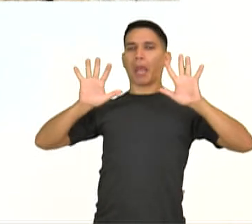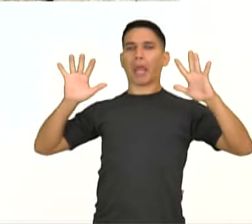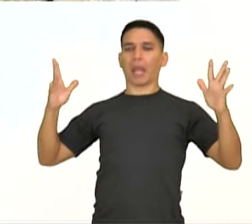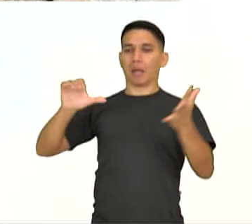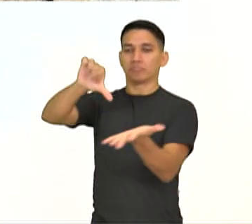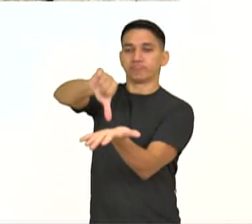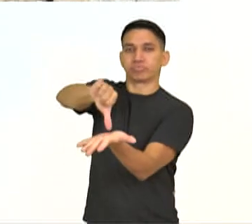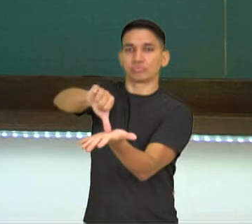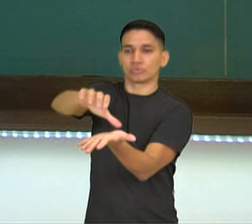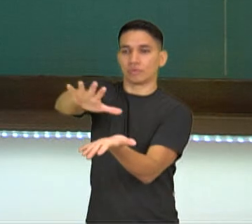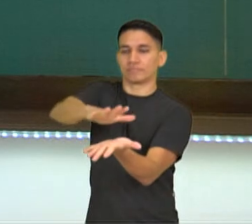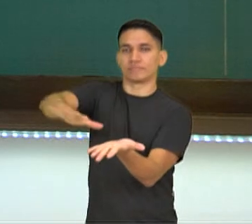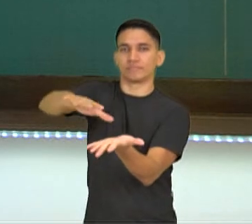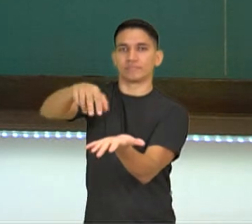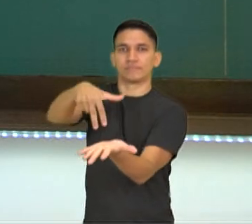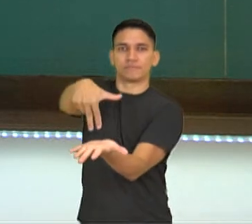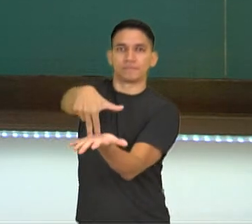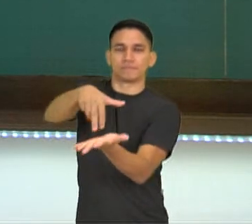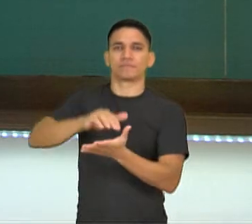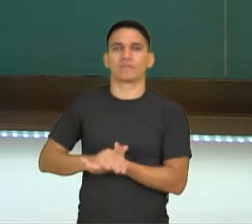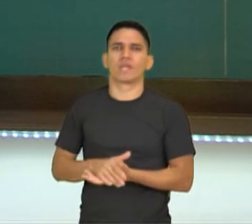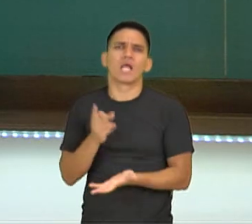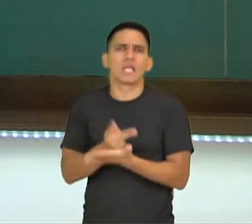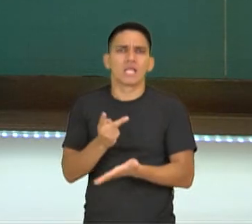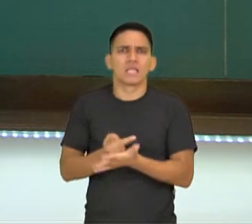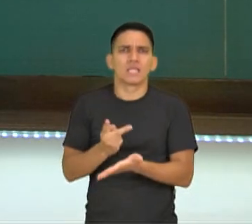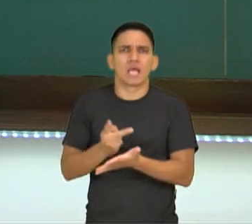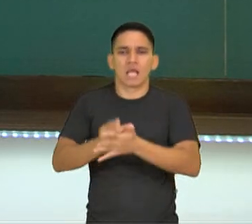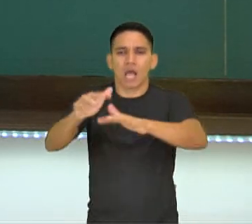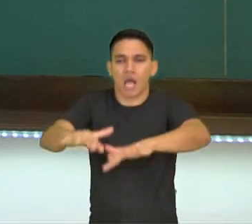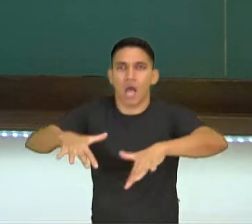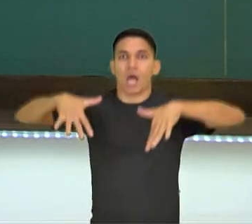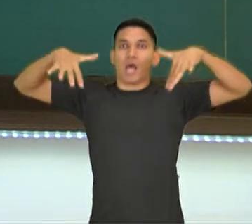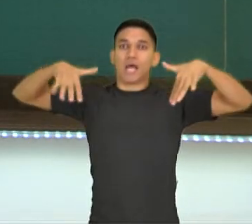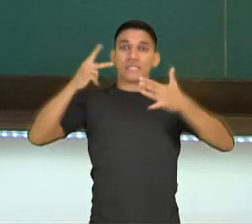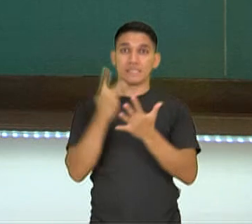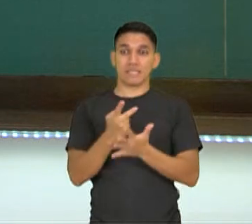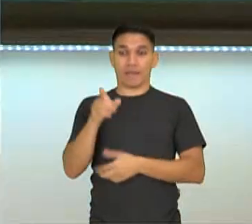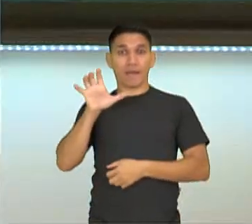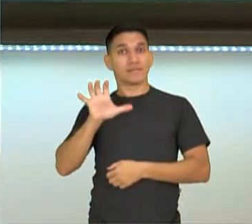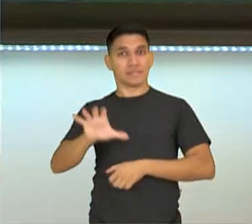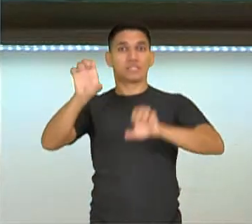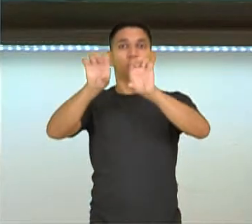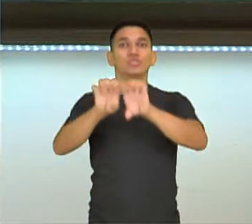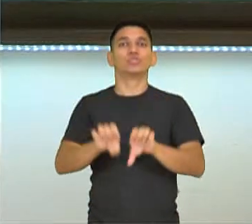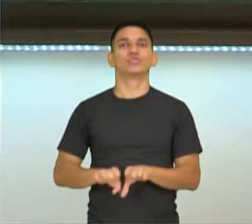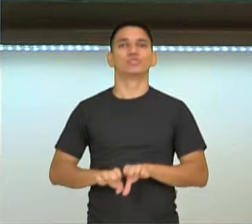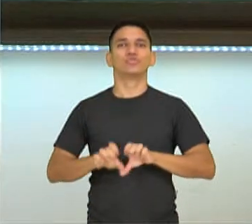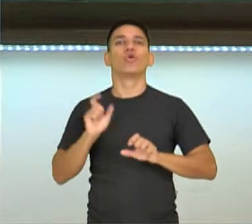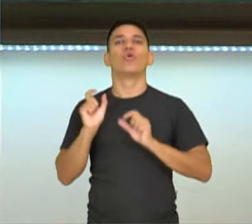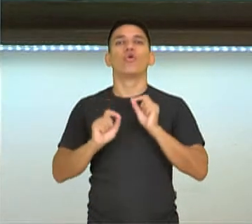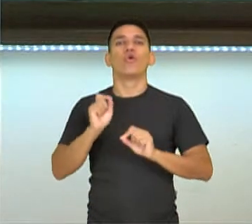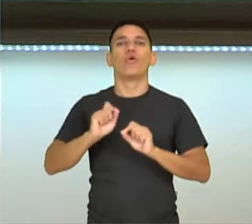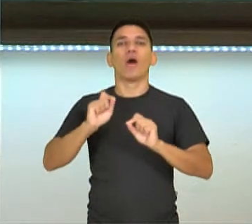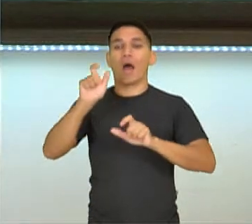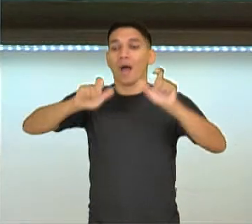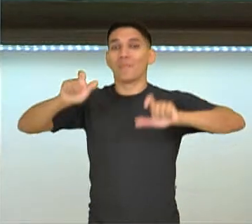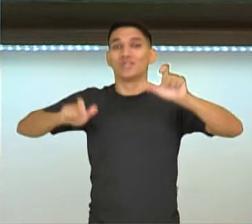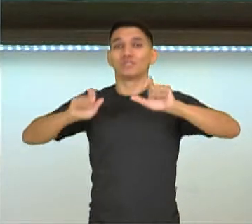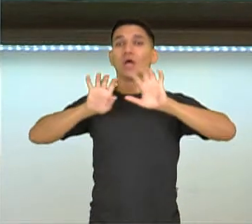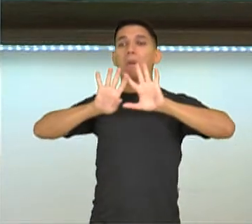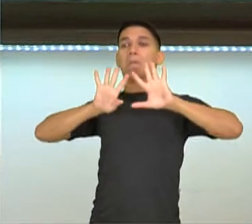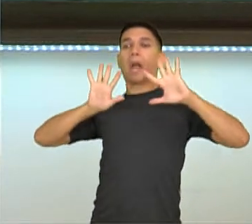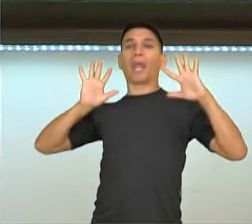centro. Então, o teatro de arena sempre vai ser esse estilo de estrutura, né? De palco, onde a plateia está